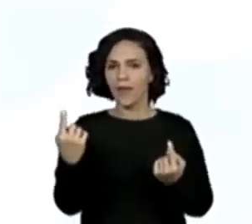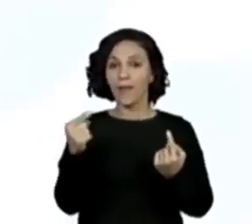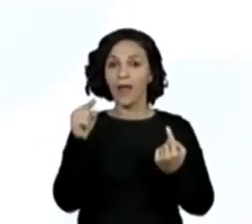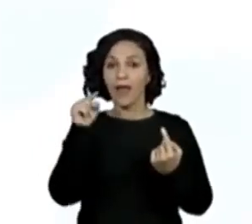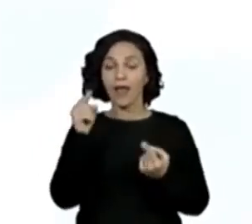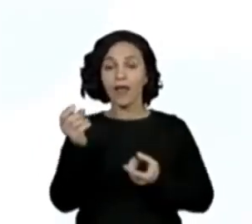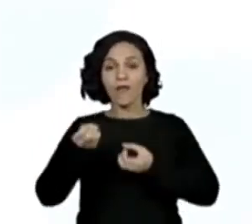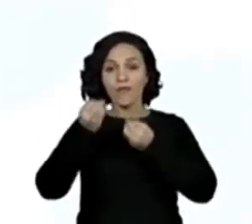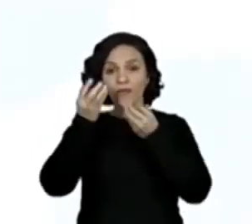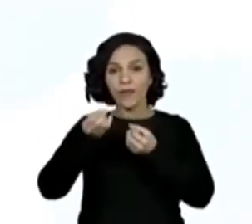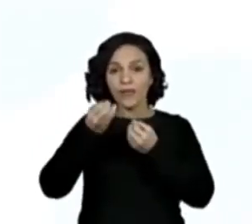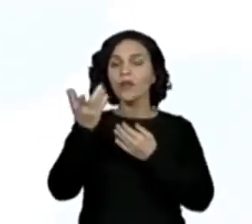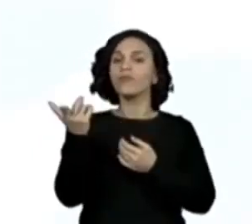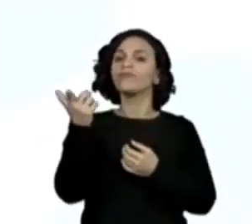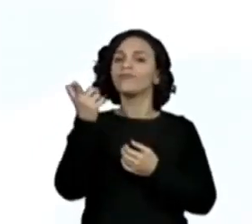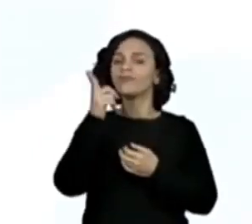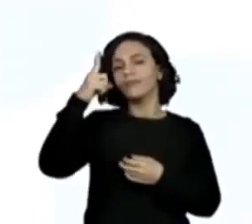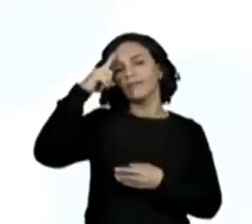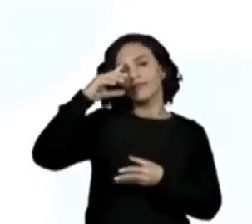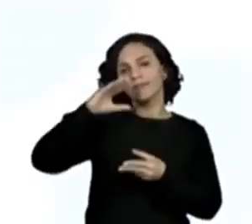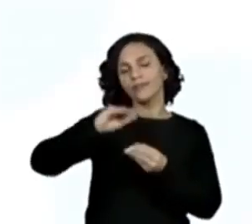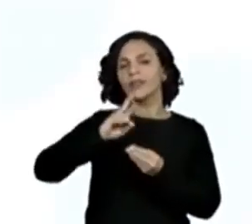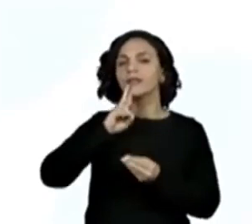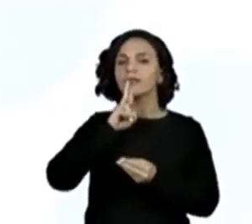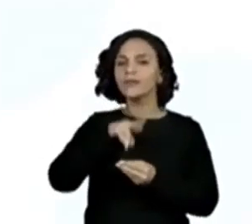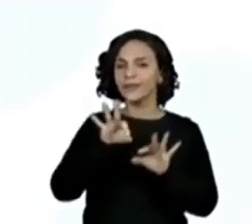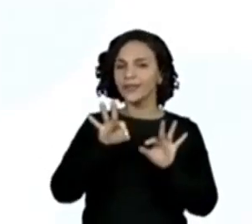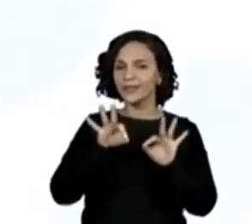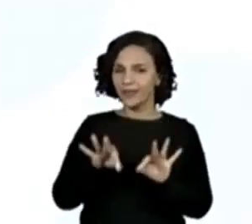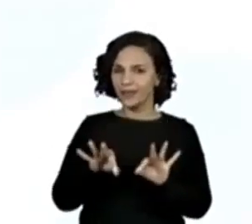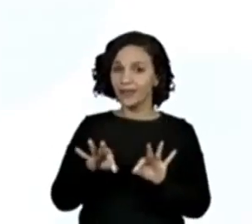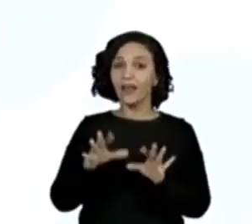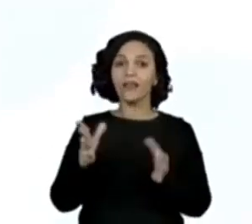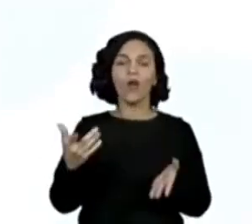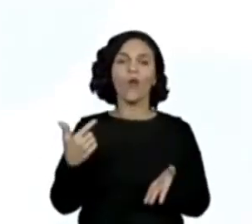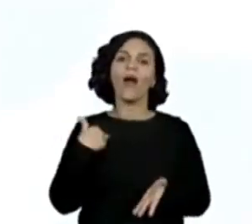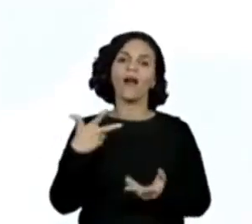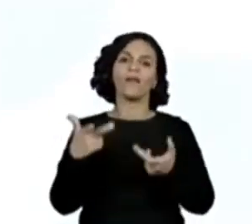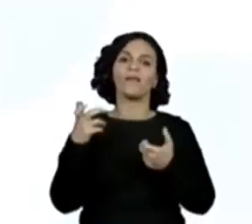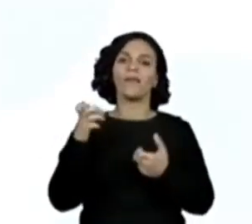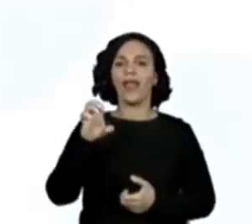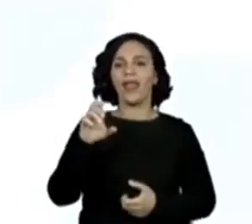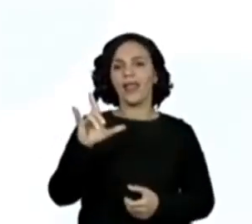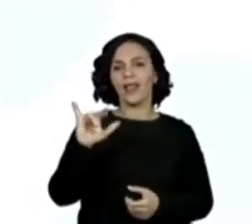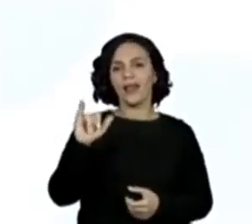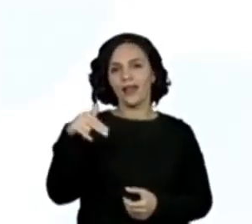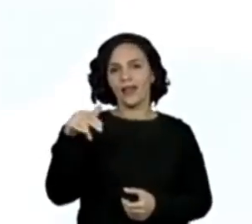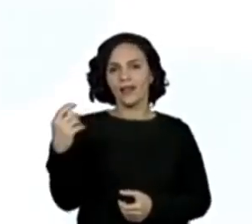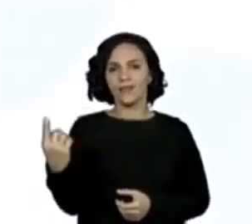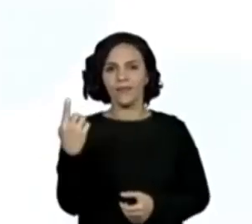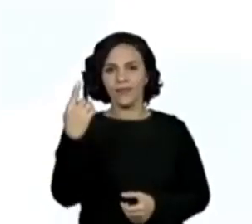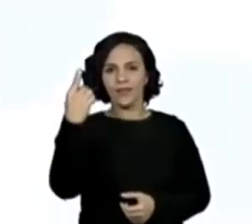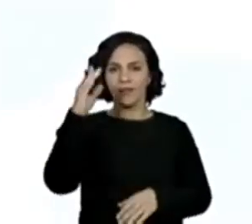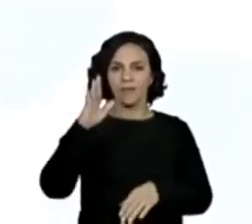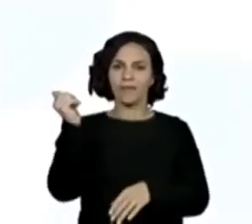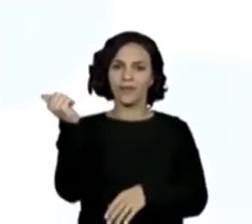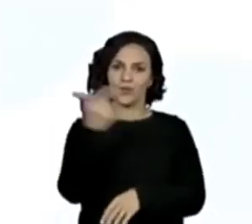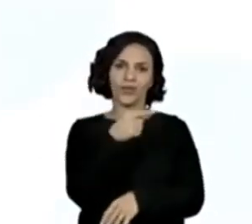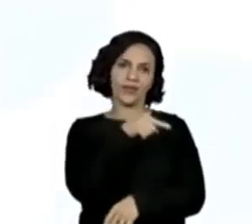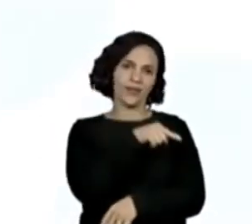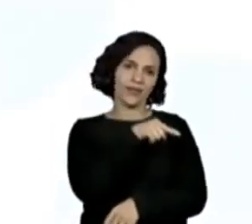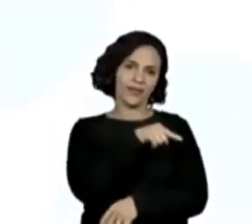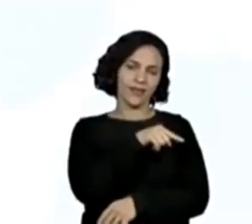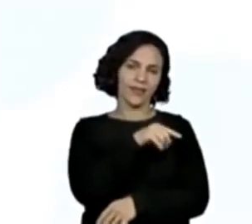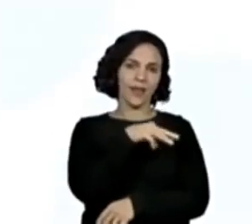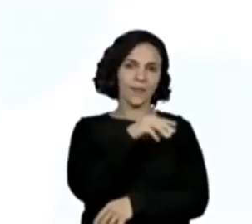informações para responder que a Eliane é maior. Certo? Ela é mais